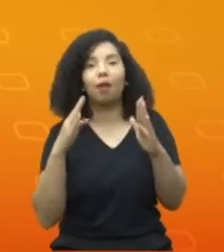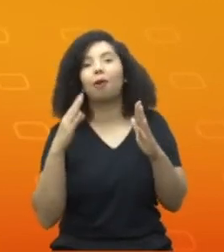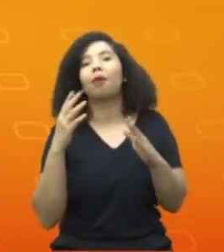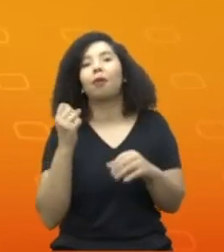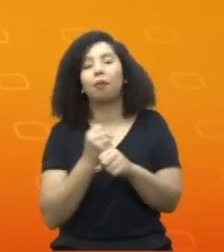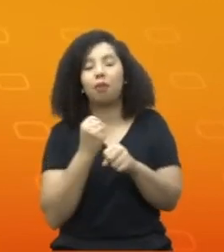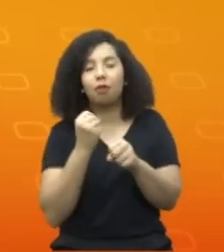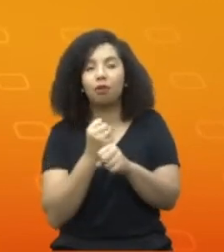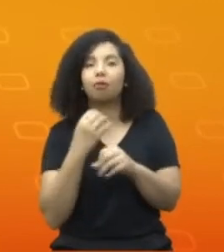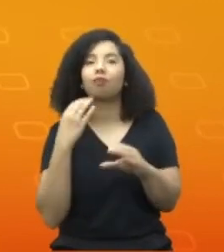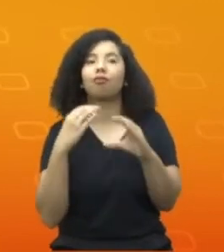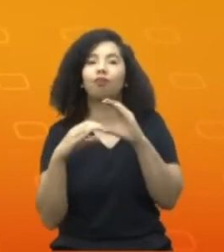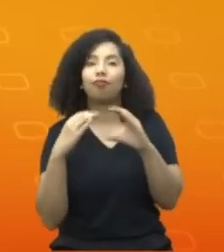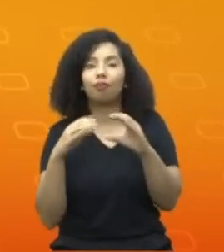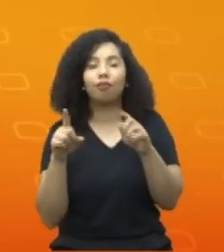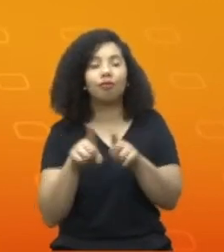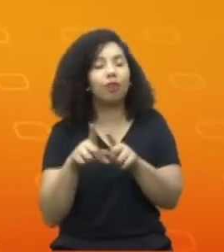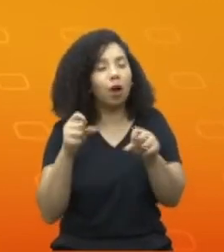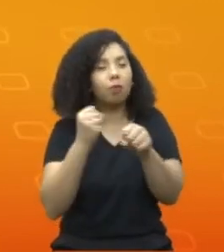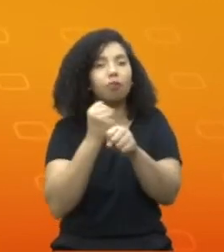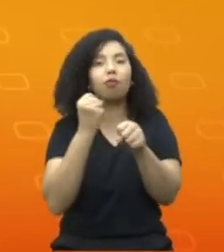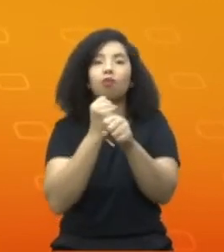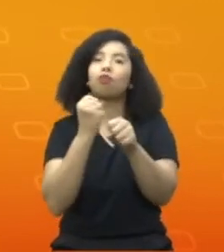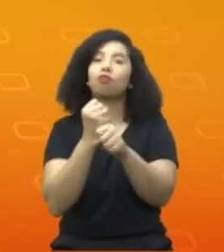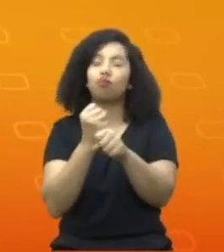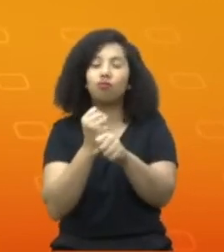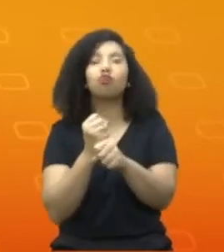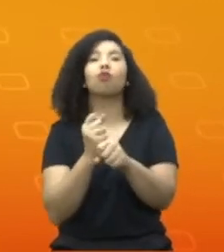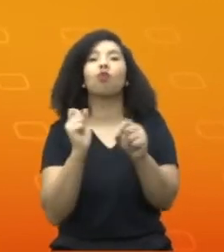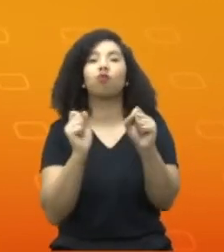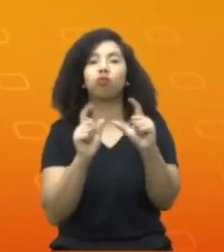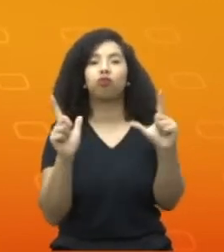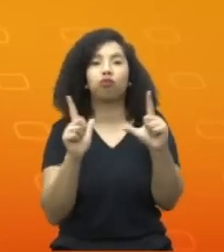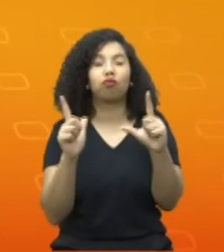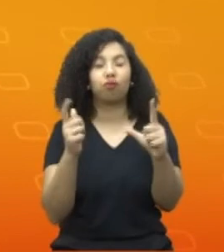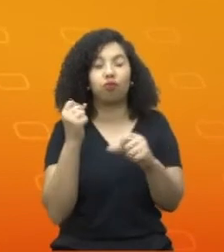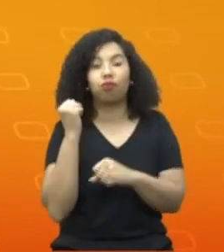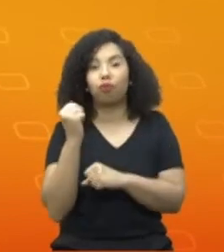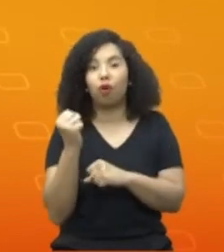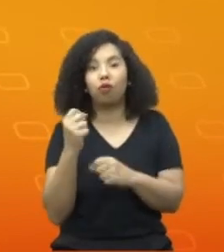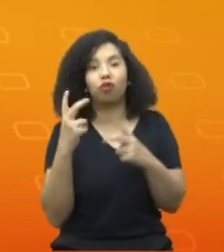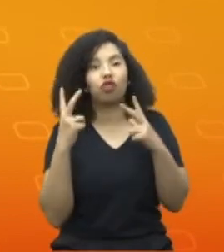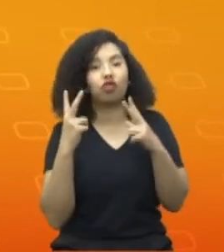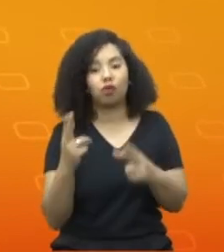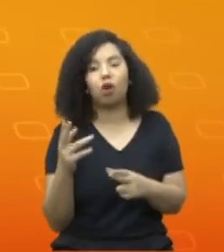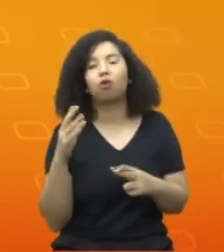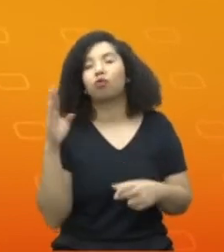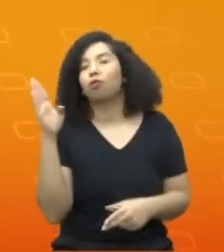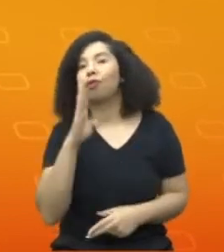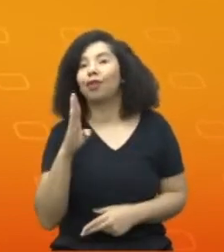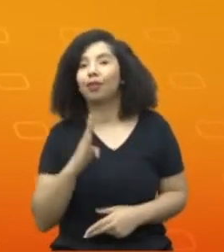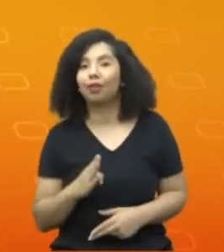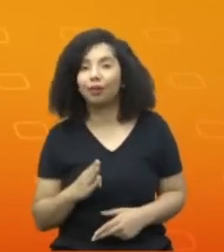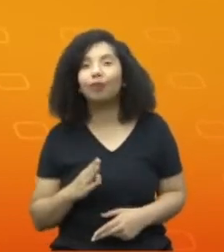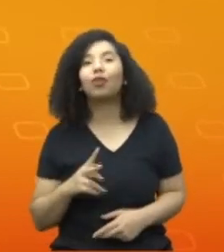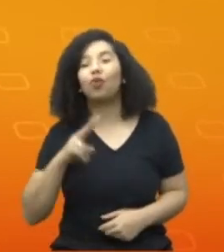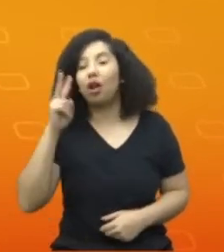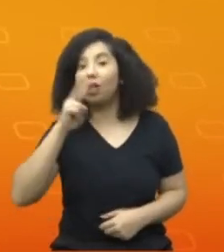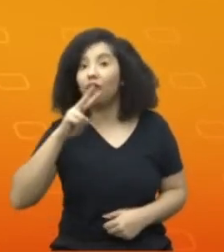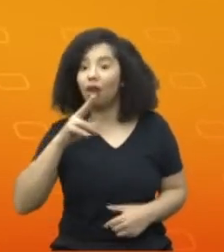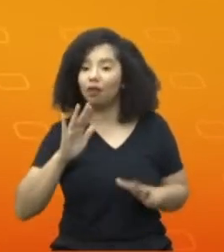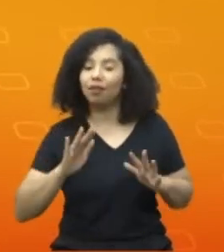de um setor de rádiofusão forte, do tamanho do Brasil, com essa história centenária que tem,